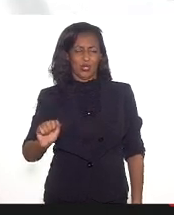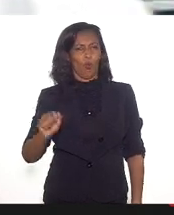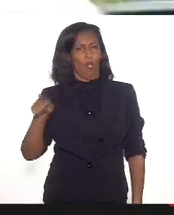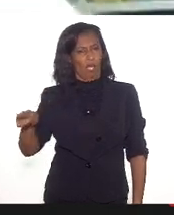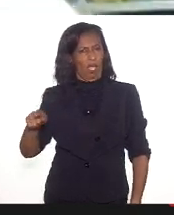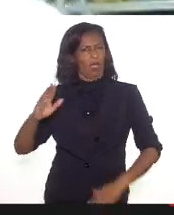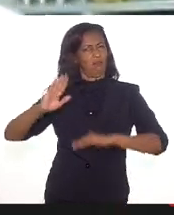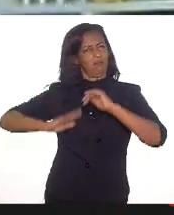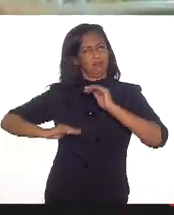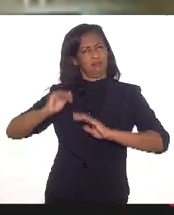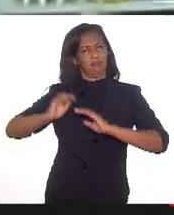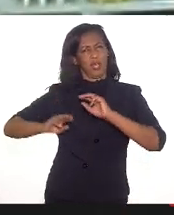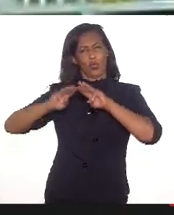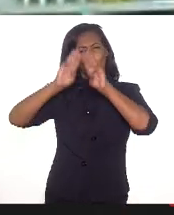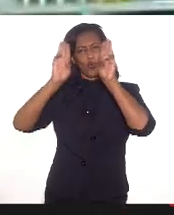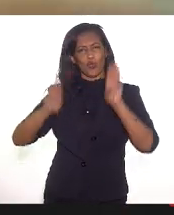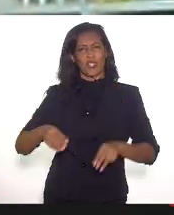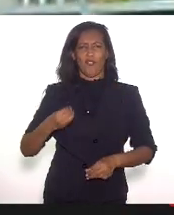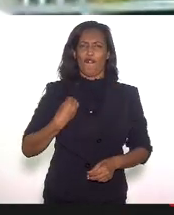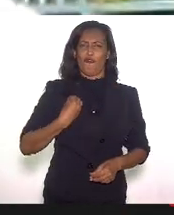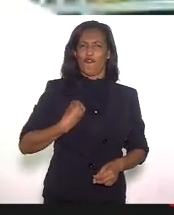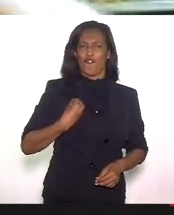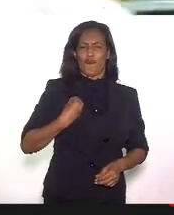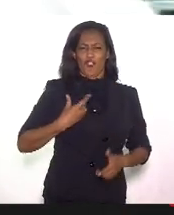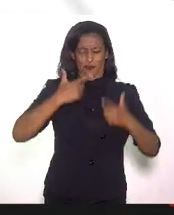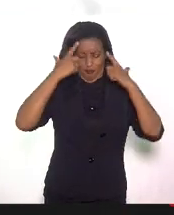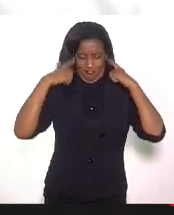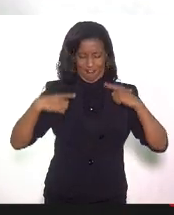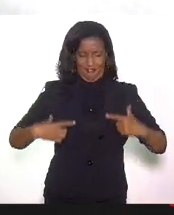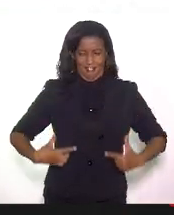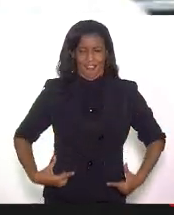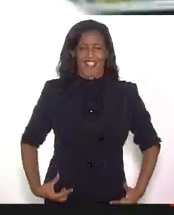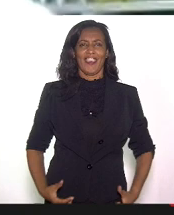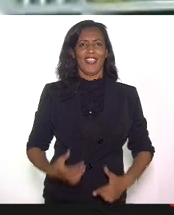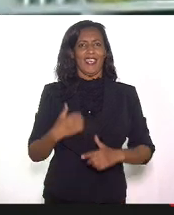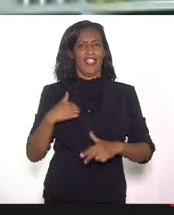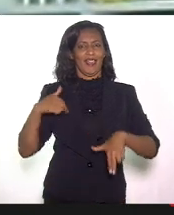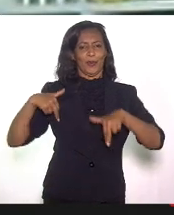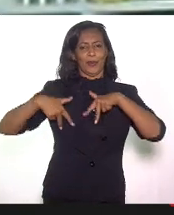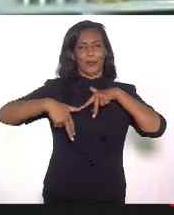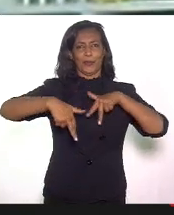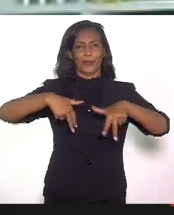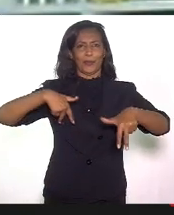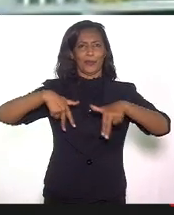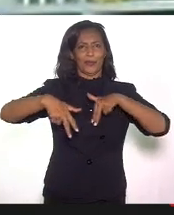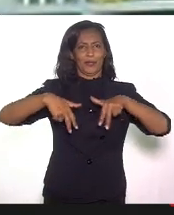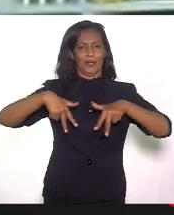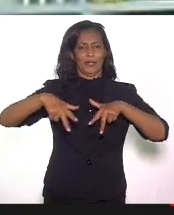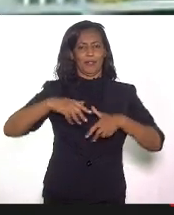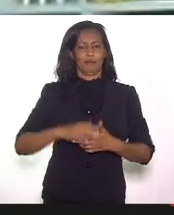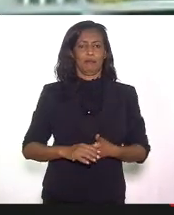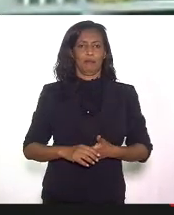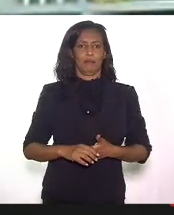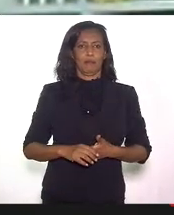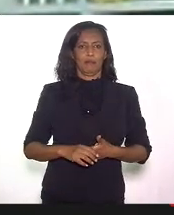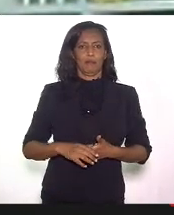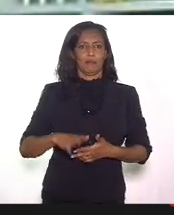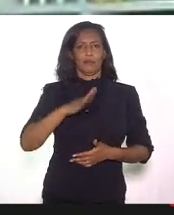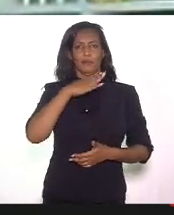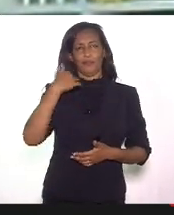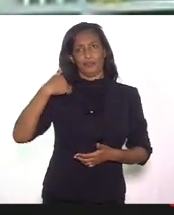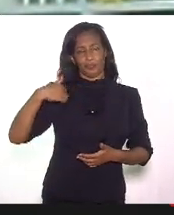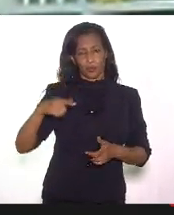museu, era um museu vivo, andando, ele mesmo se identificava dessa forma, foi levado pela pandemia.